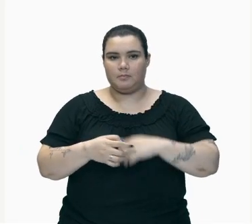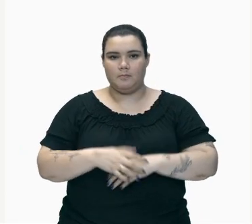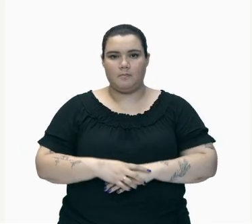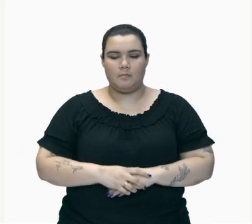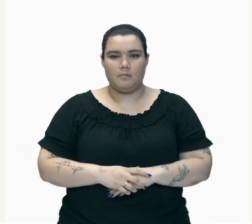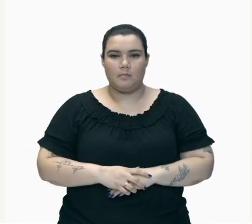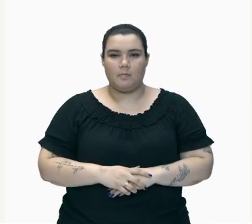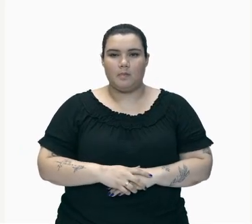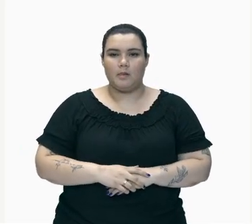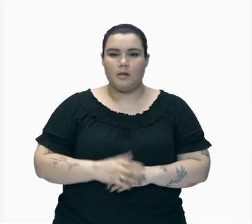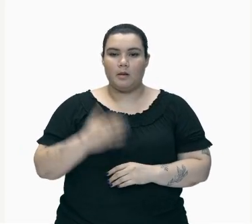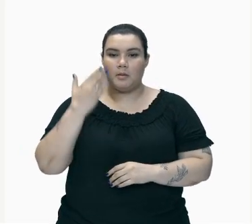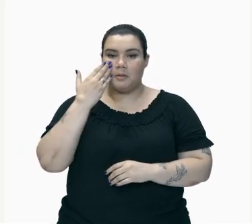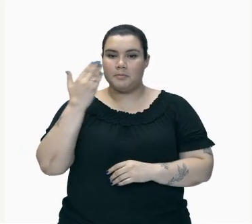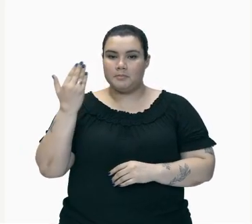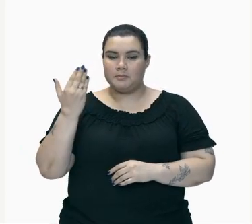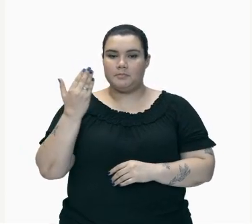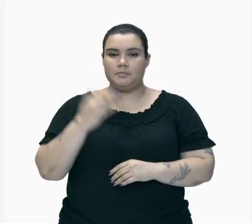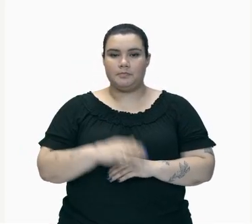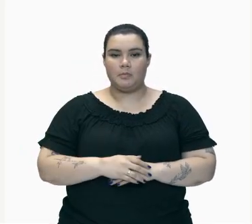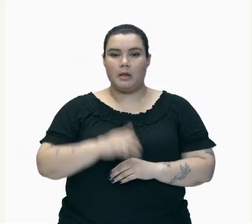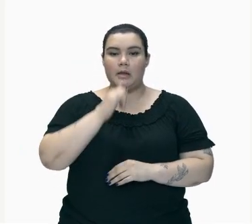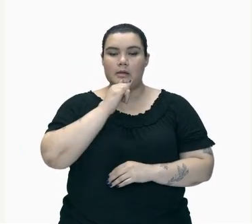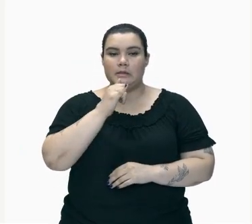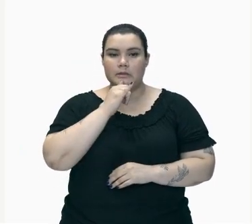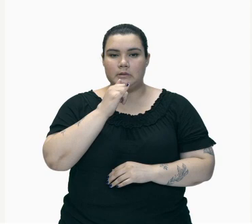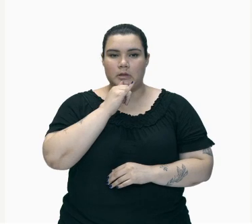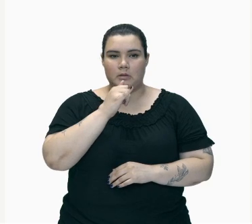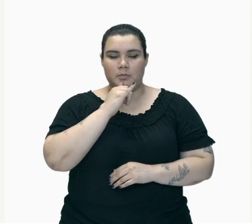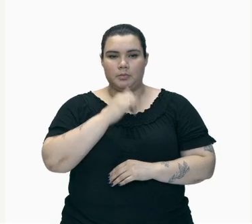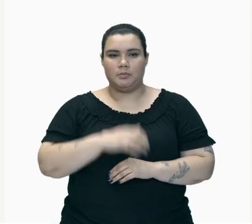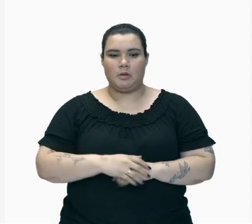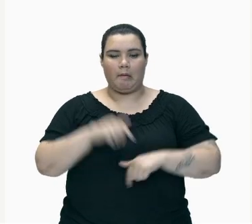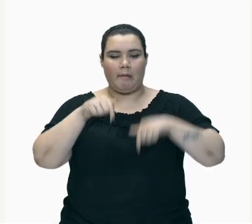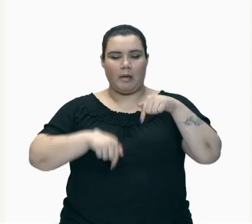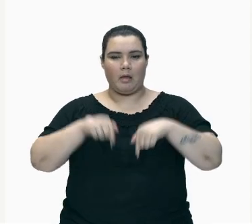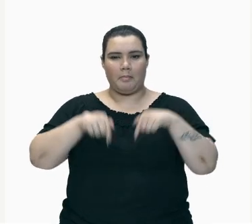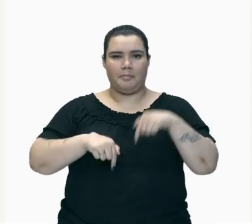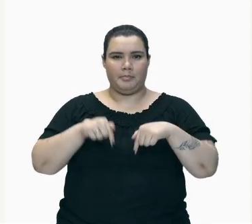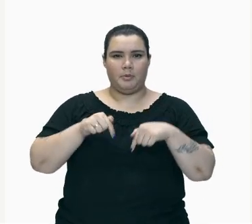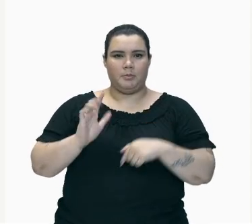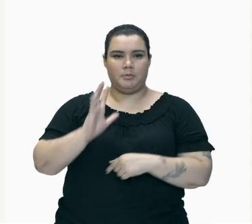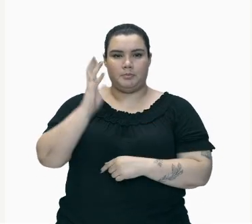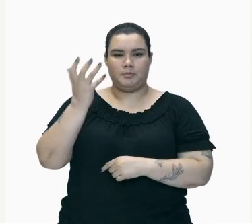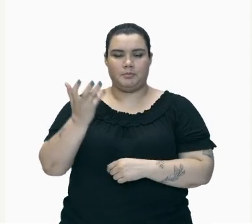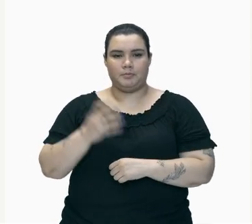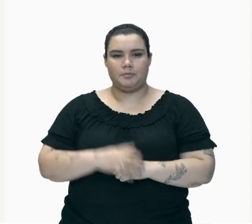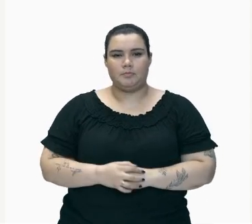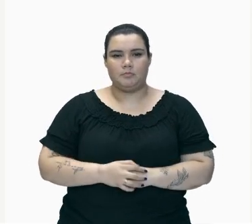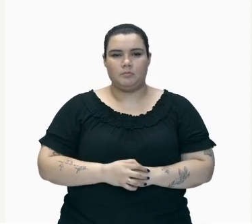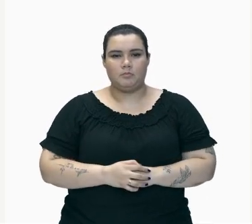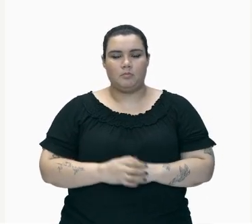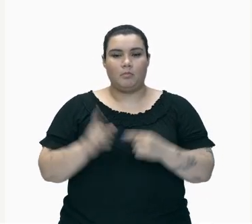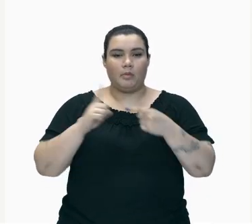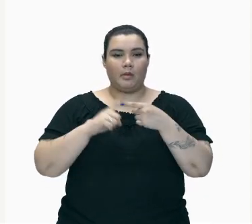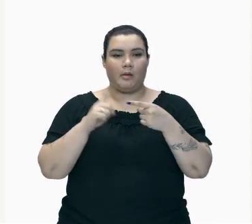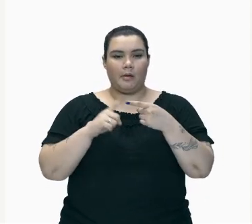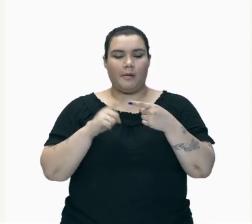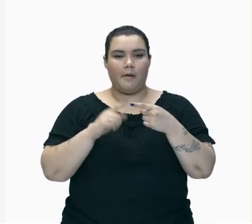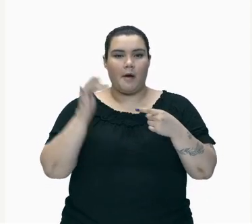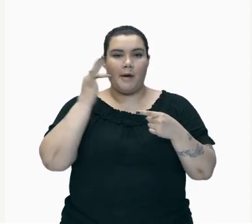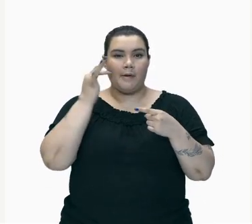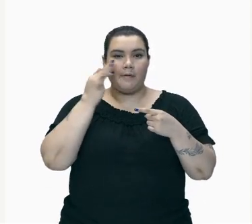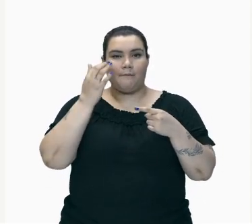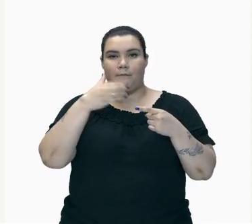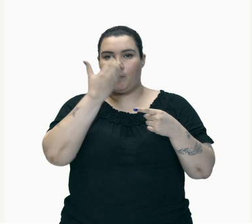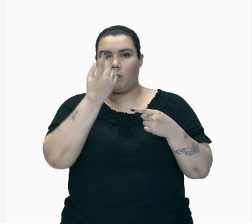Nós Temos Aqui Exemplos De Fenômenos Químicos Nós Temos O Apodrecimento